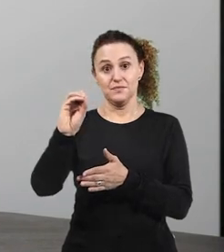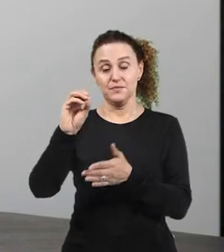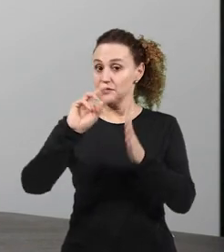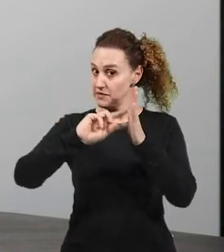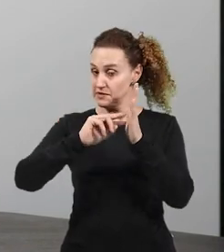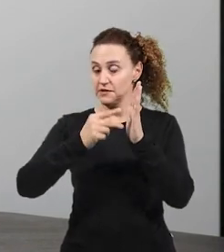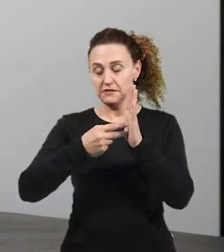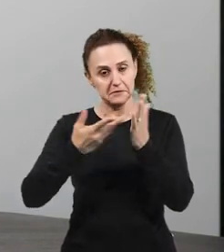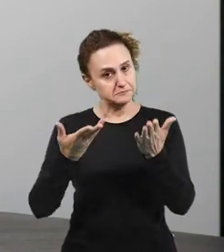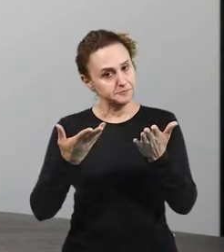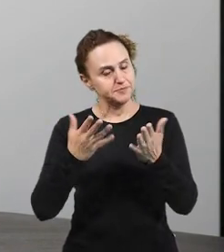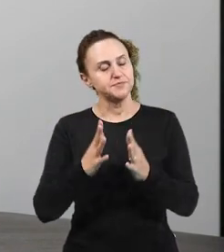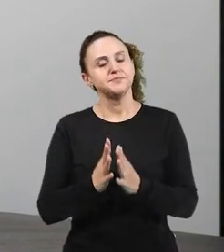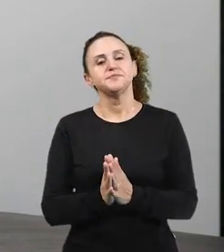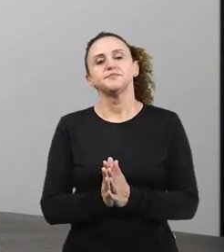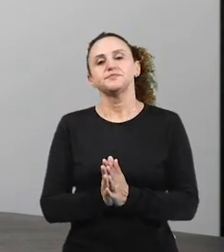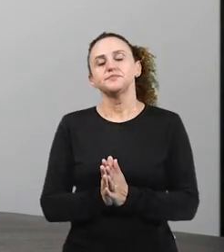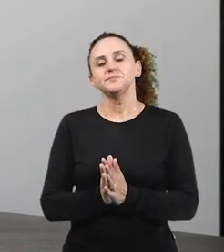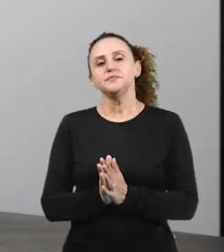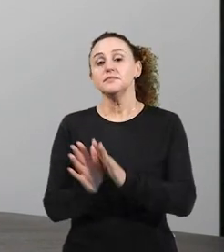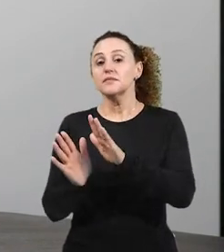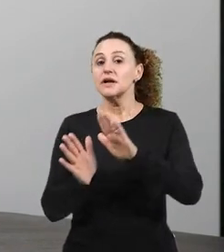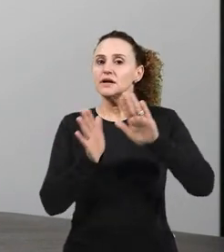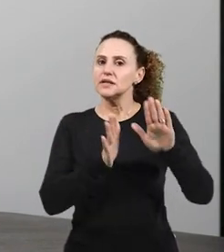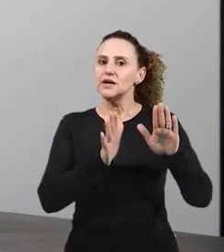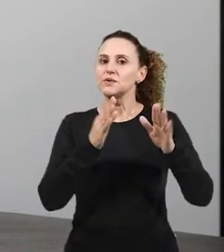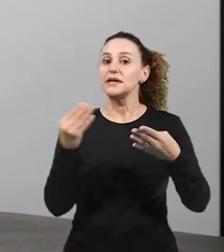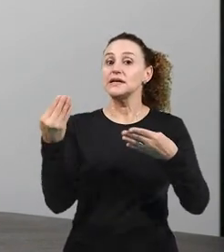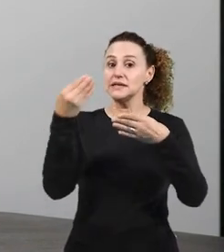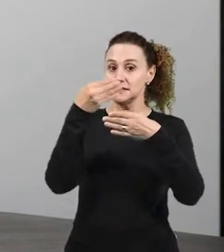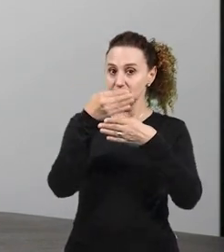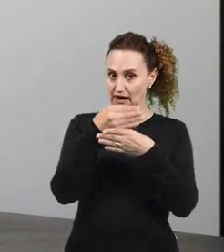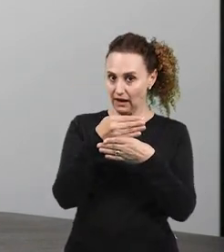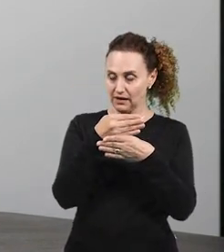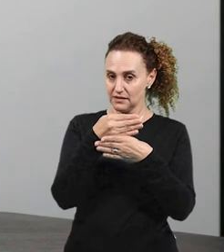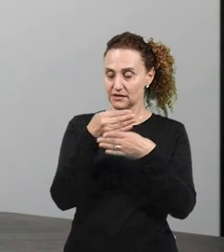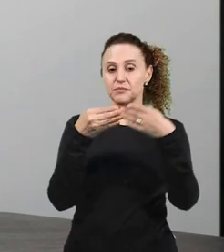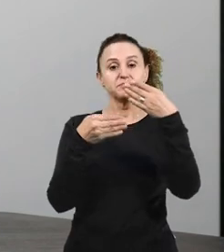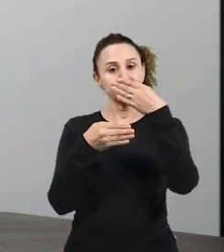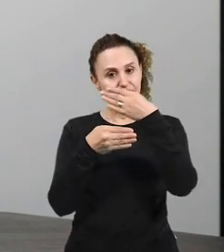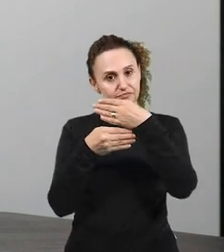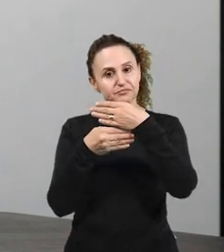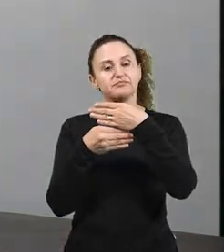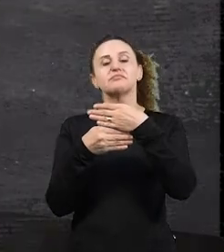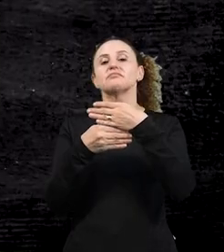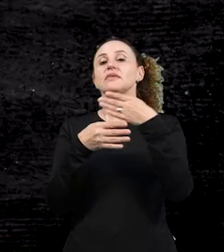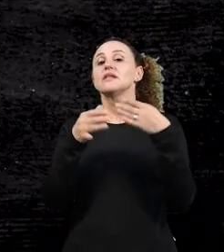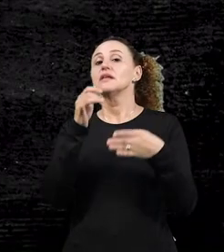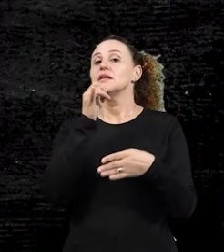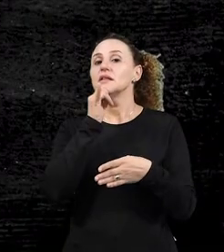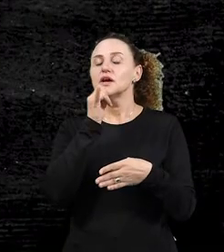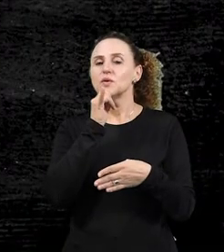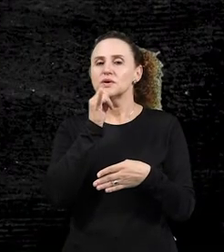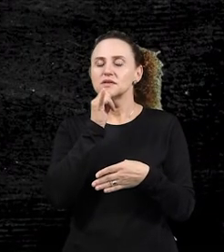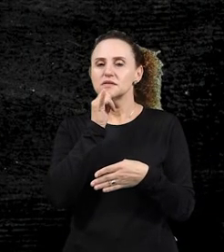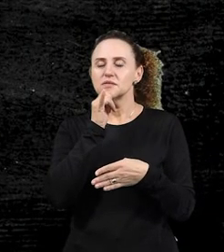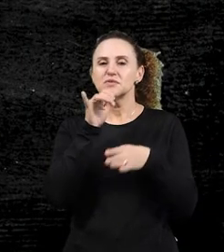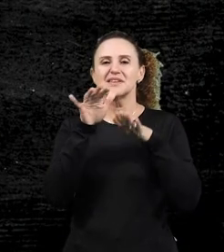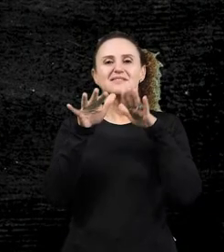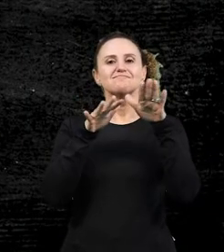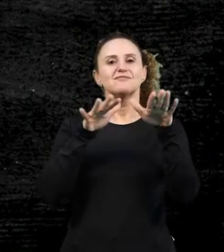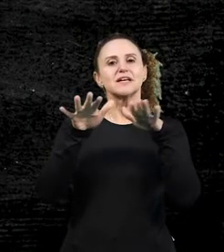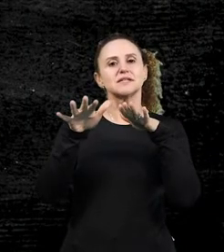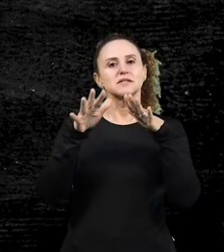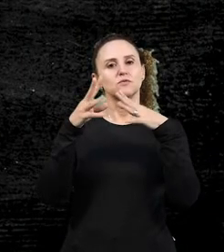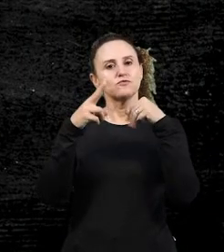E aí, nós temos nesse slide aqui o exemplo da flexão verbal,